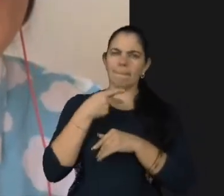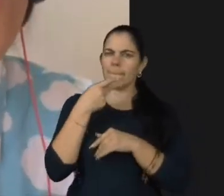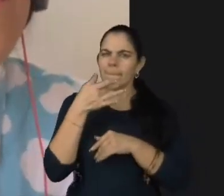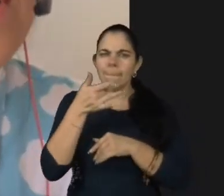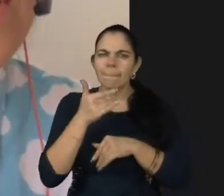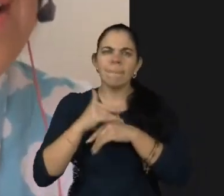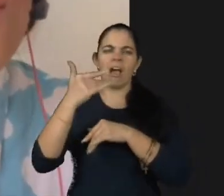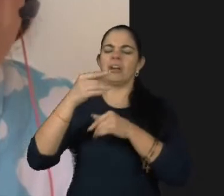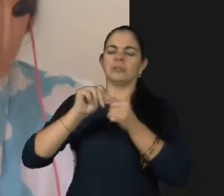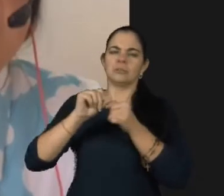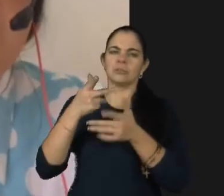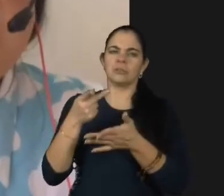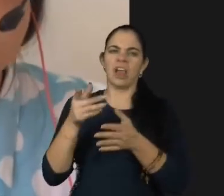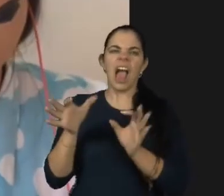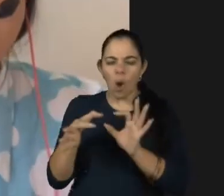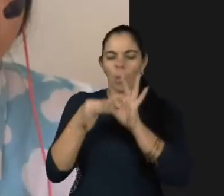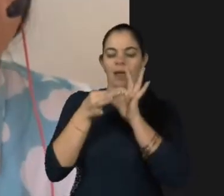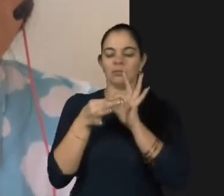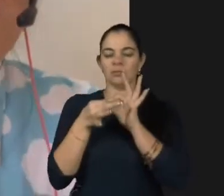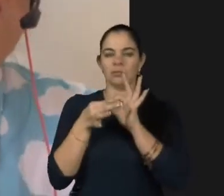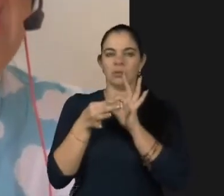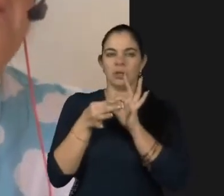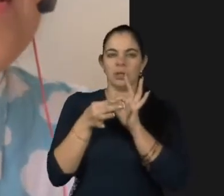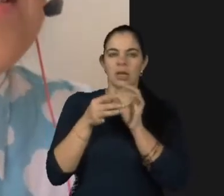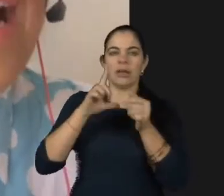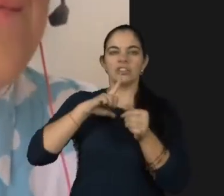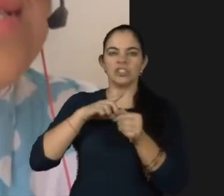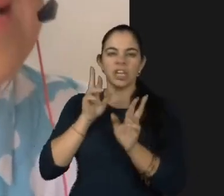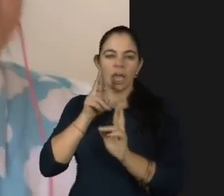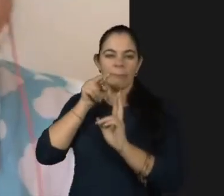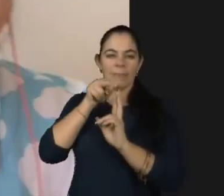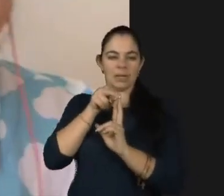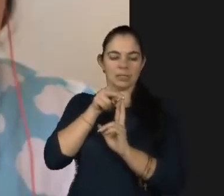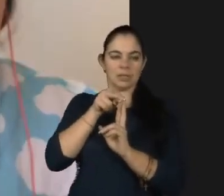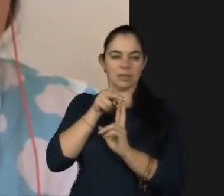sobre você, sobre laço, né? Sobre você representar e você